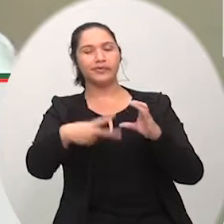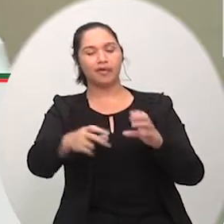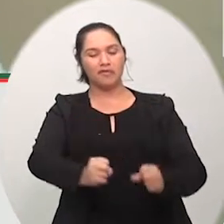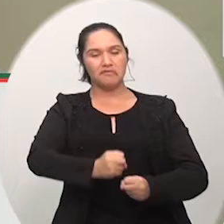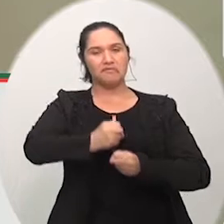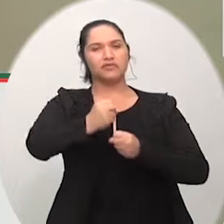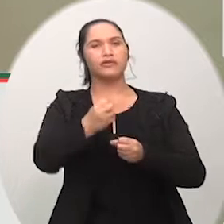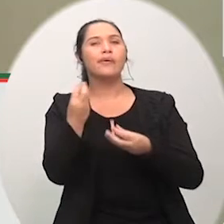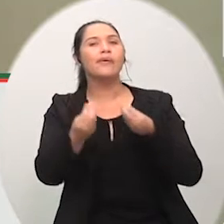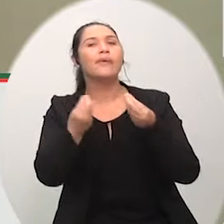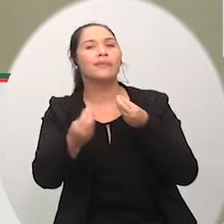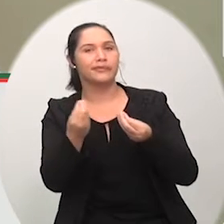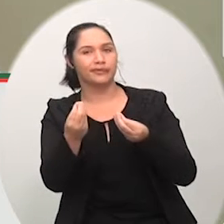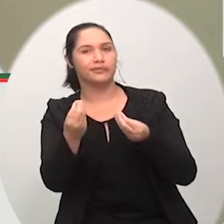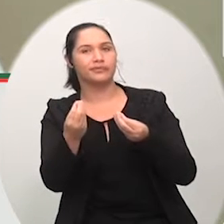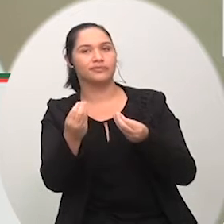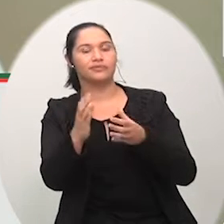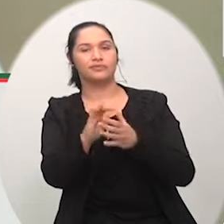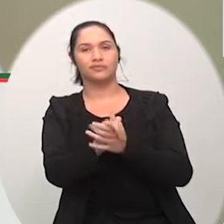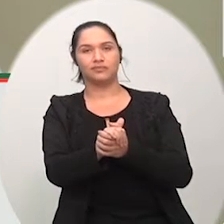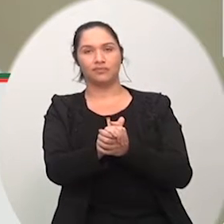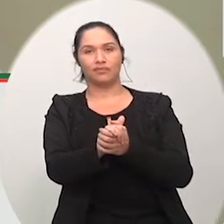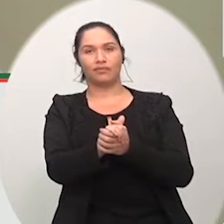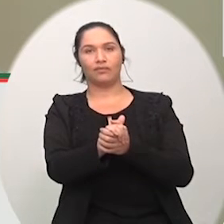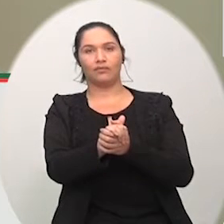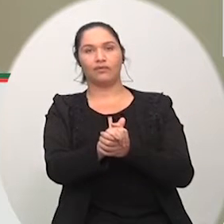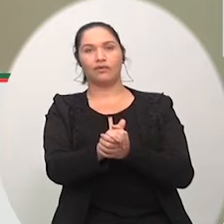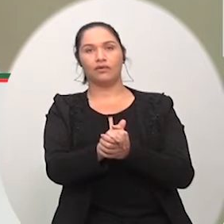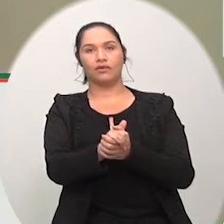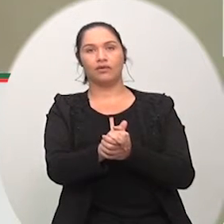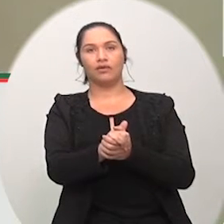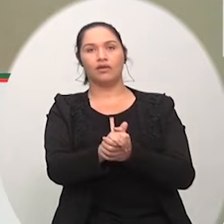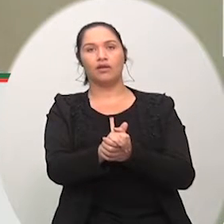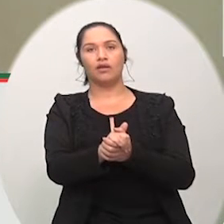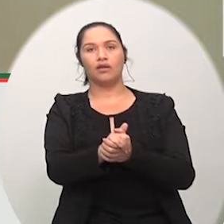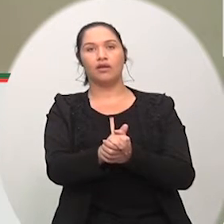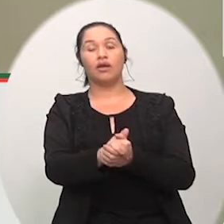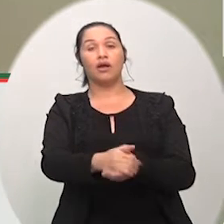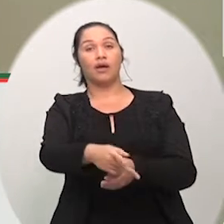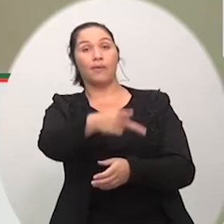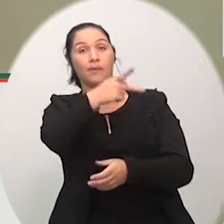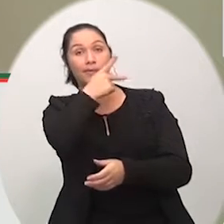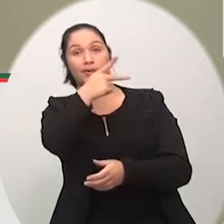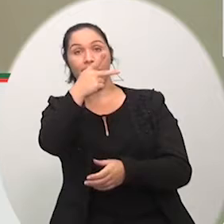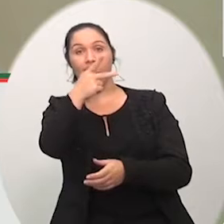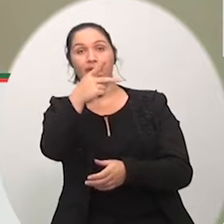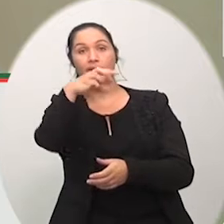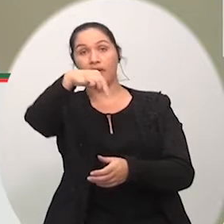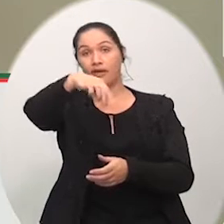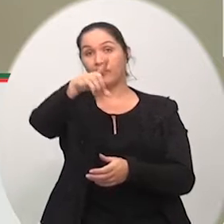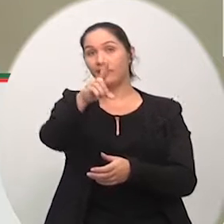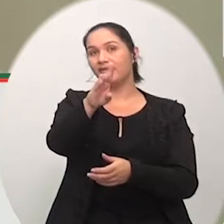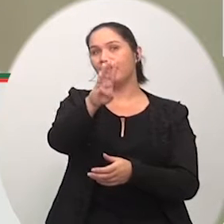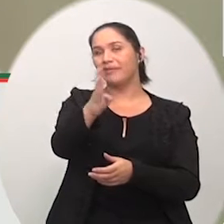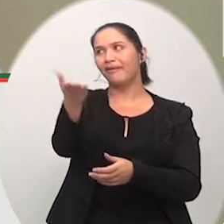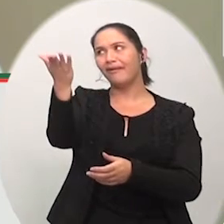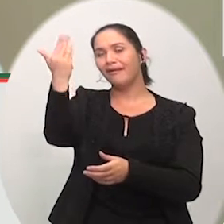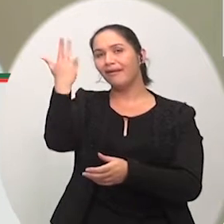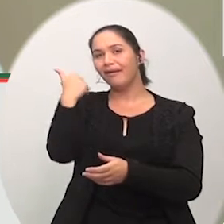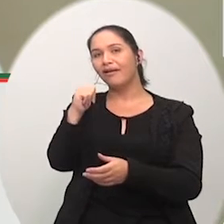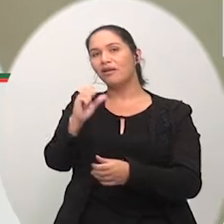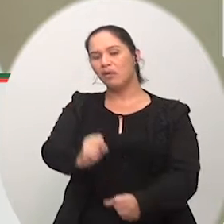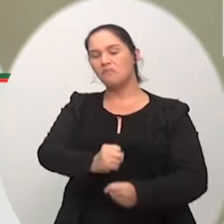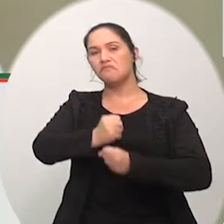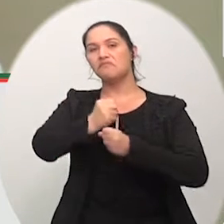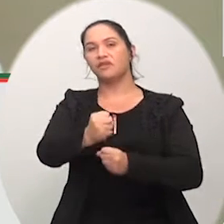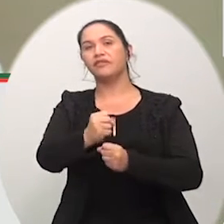maneira, pela maioria da bancada que tinha, que era o MDB, mais um pessoal, e o projeto foi